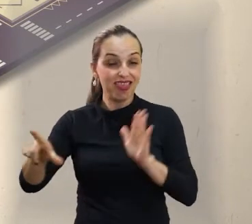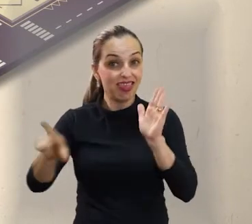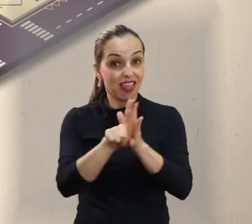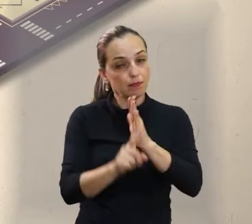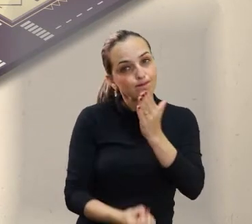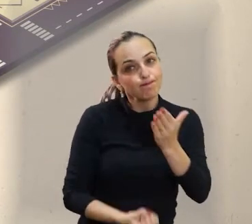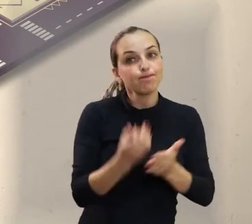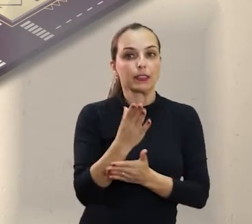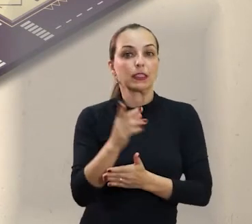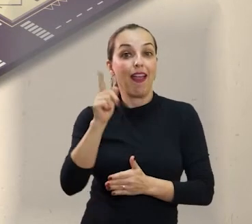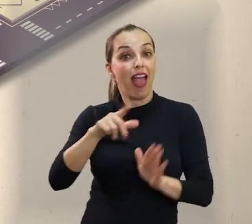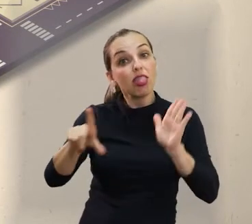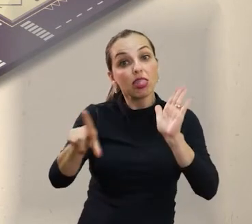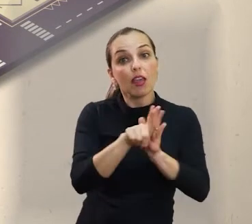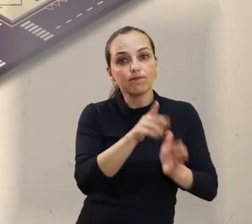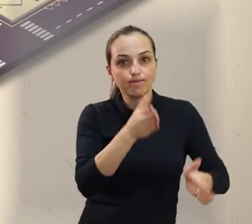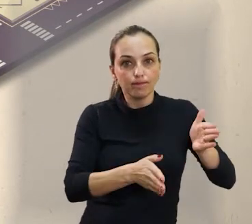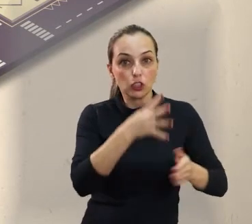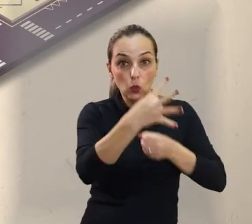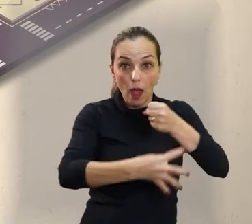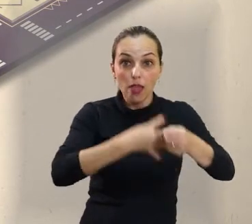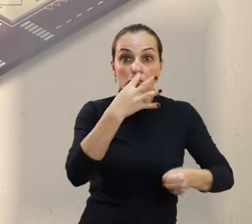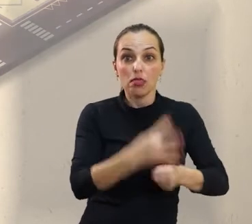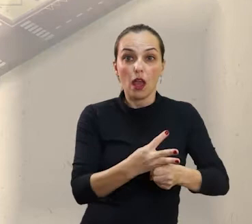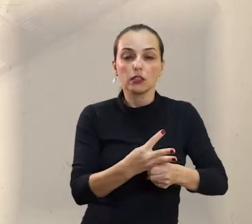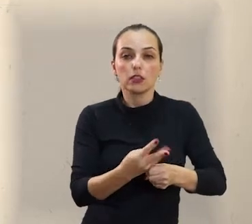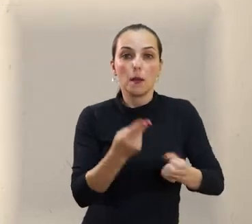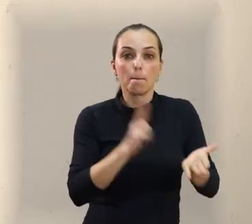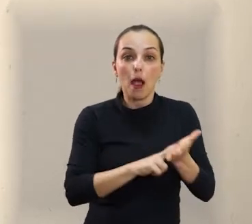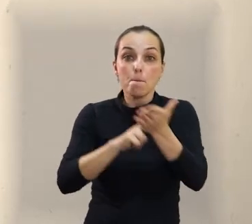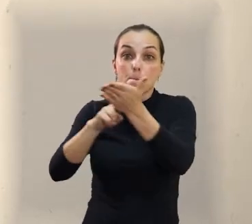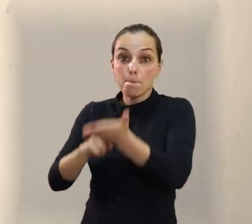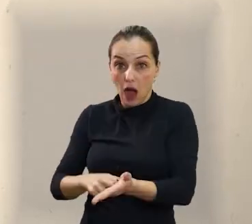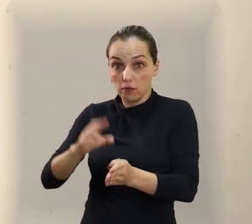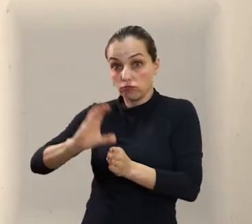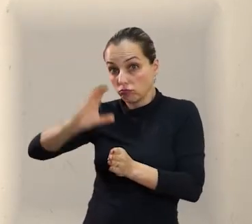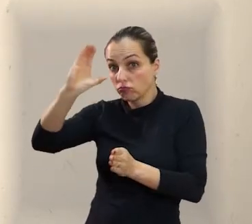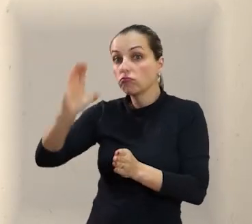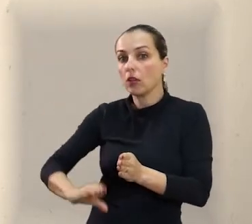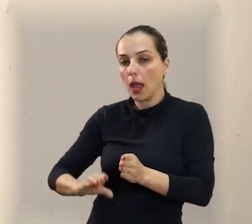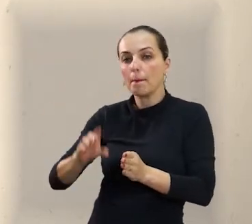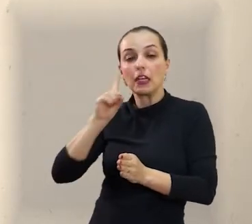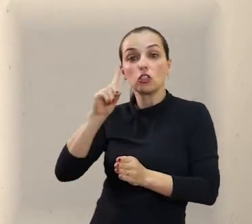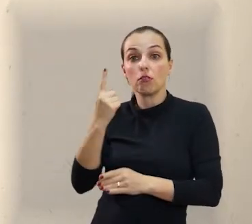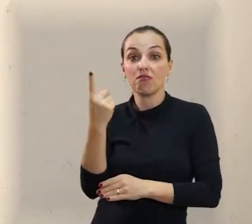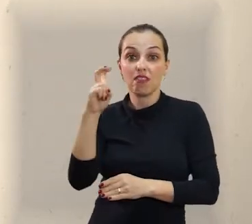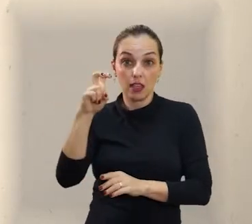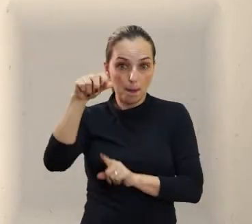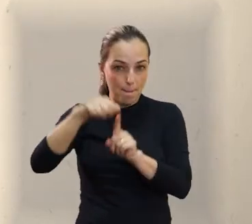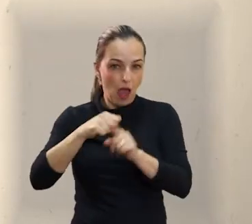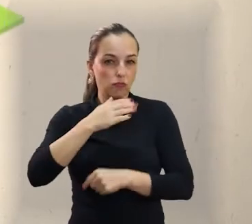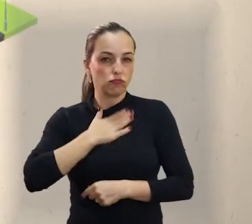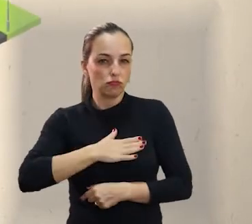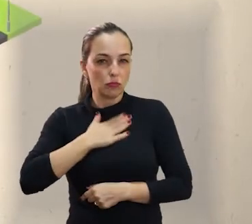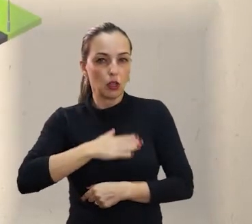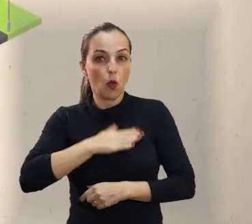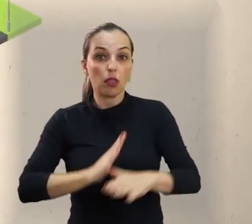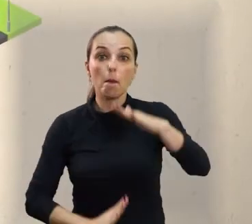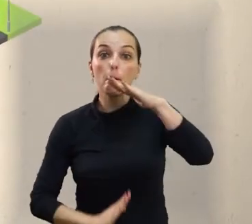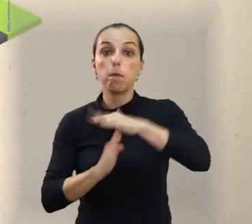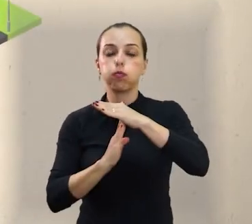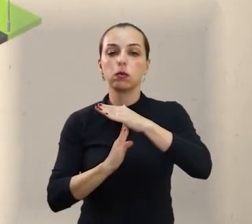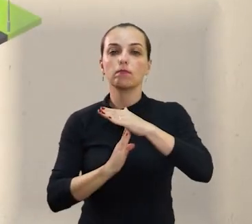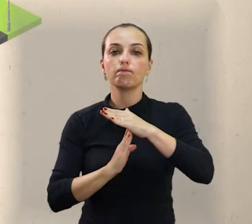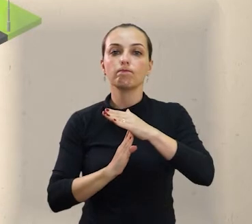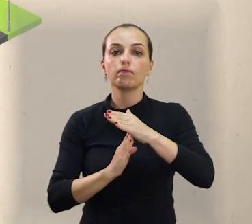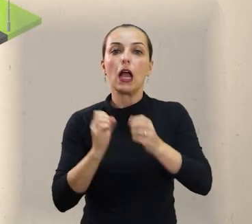mais conhecido como PPA. Trata-se de uma lei com duração de quatro anos que deve ser enviada para análise da